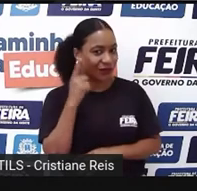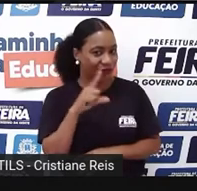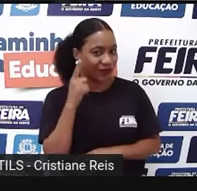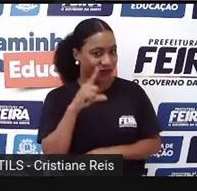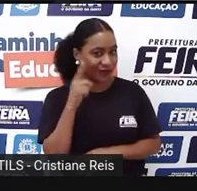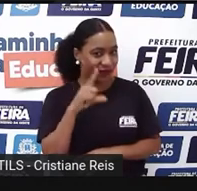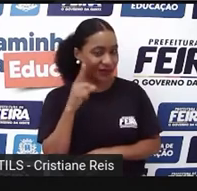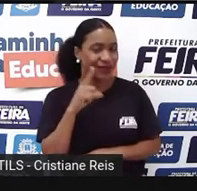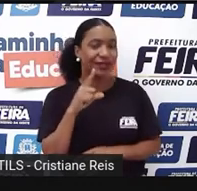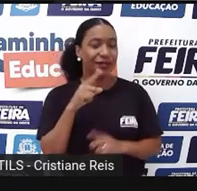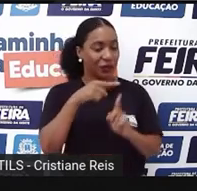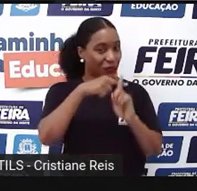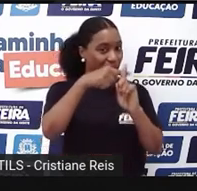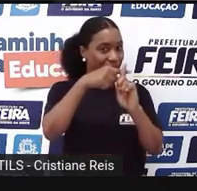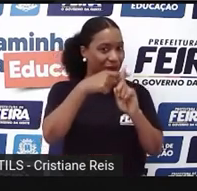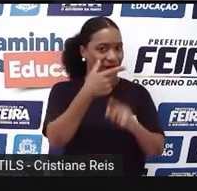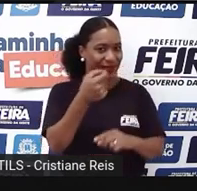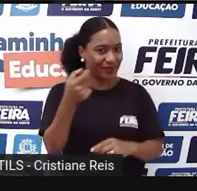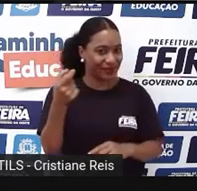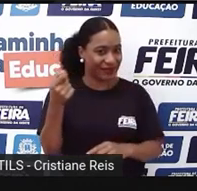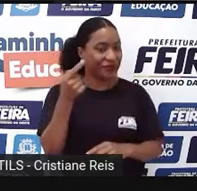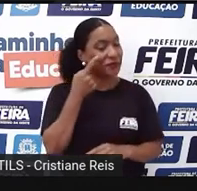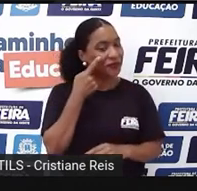200 pontos. 200 pontos.